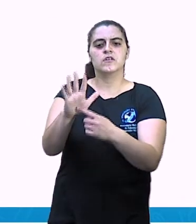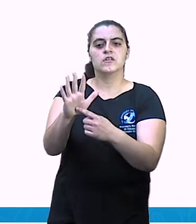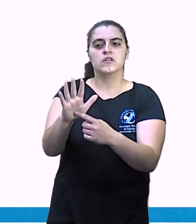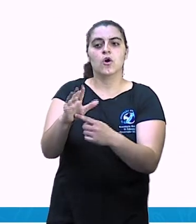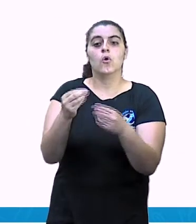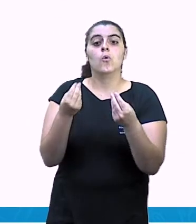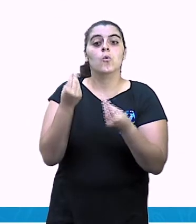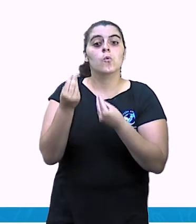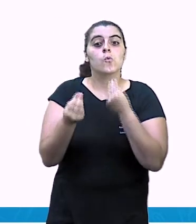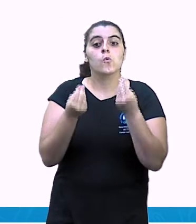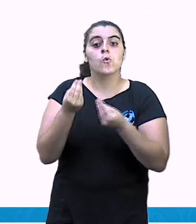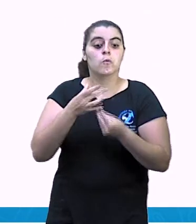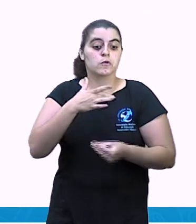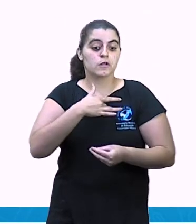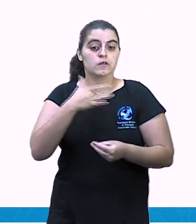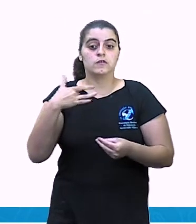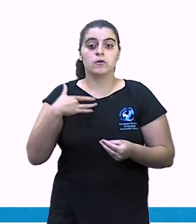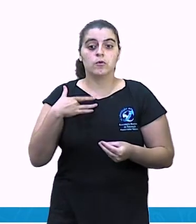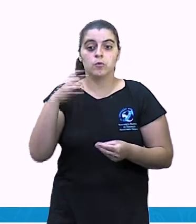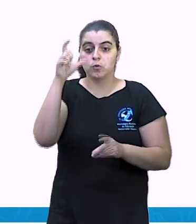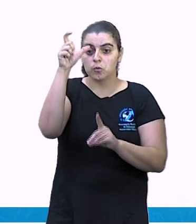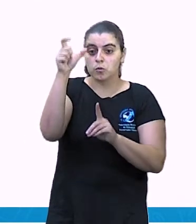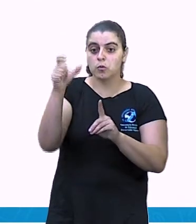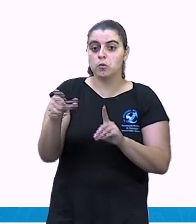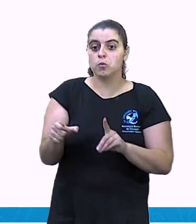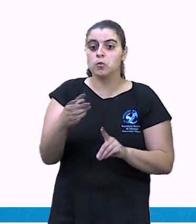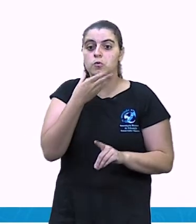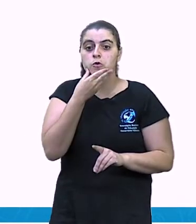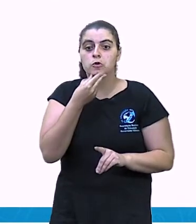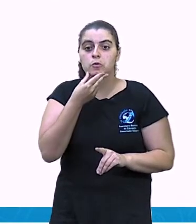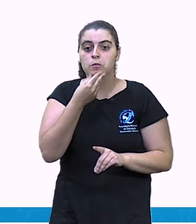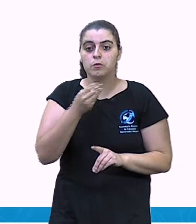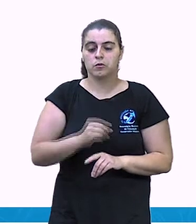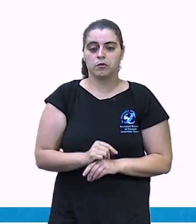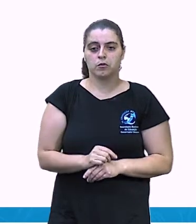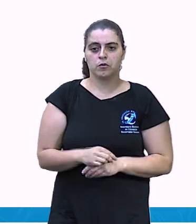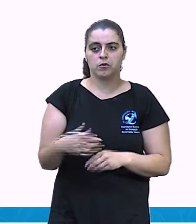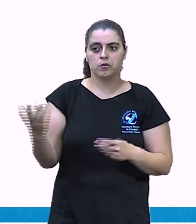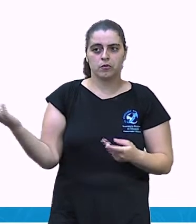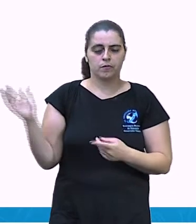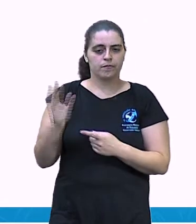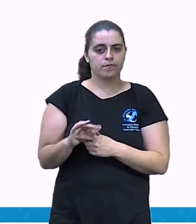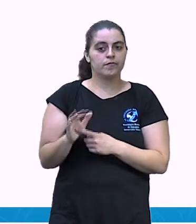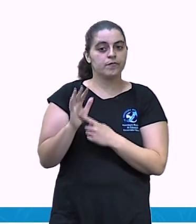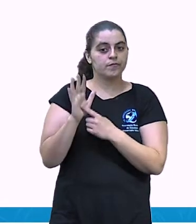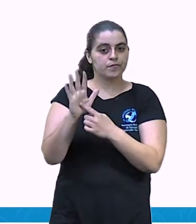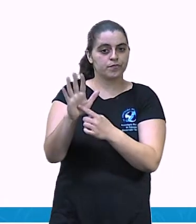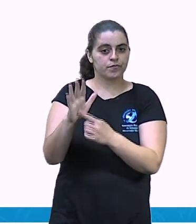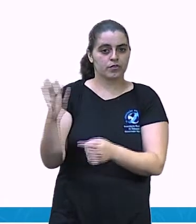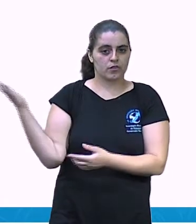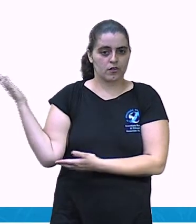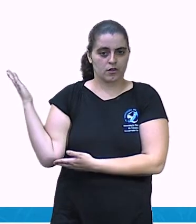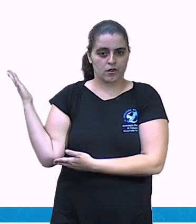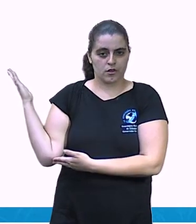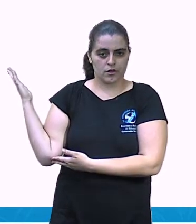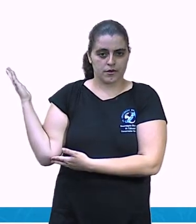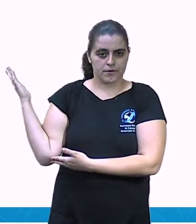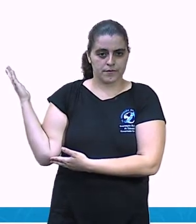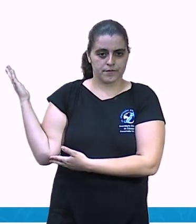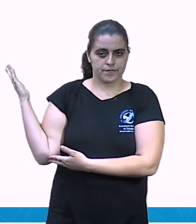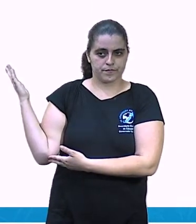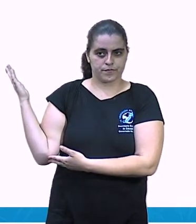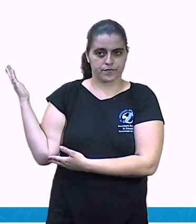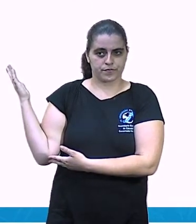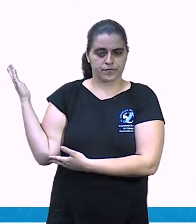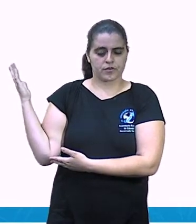como o menino está. O seu estado, que se refere também ao menino.